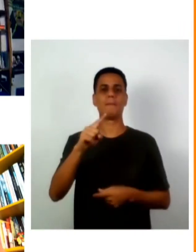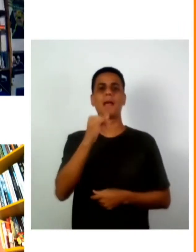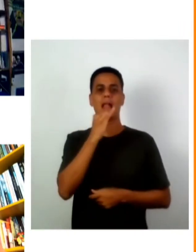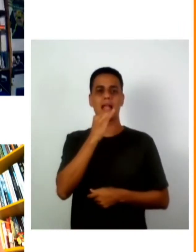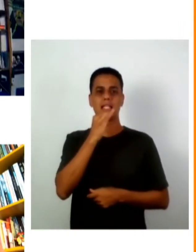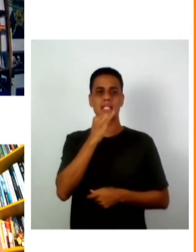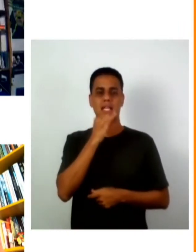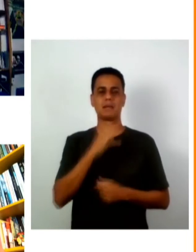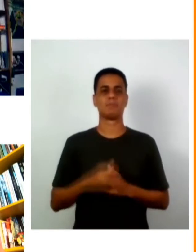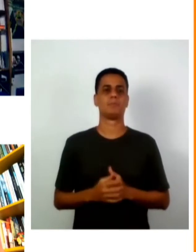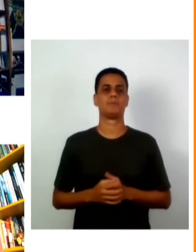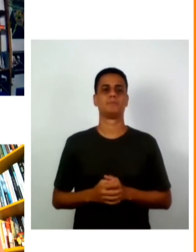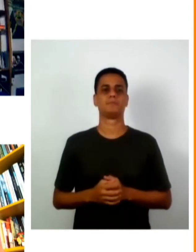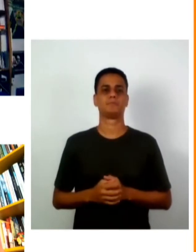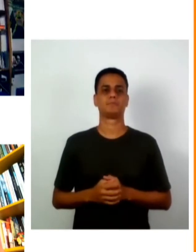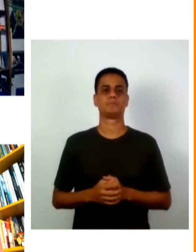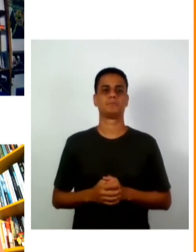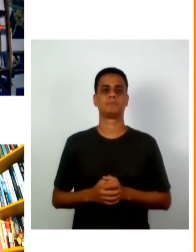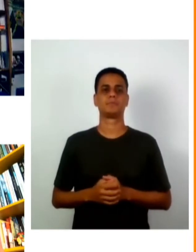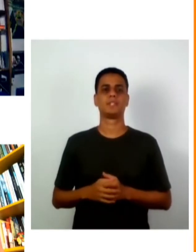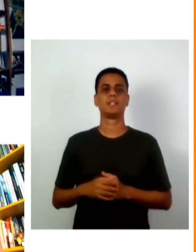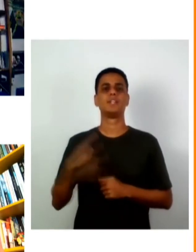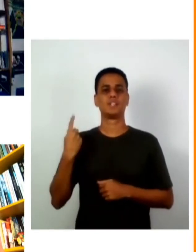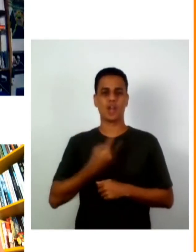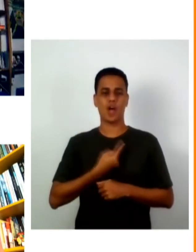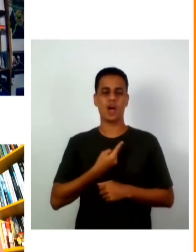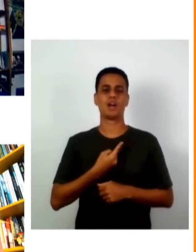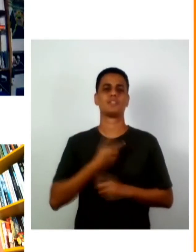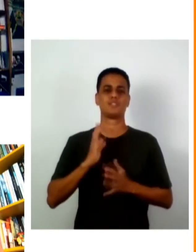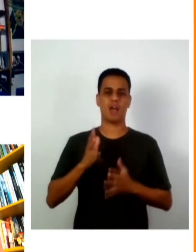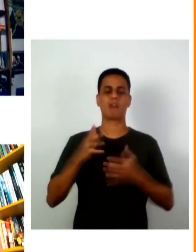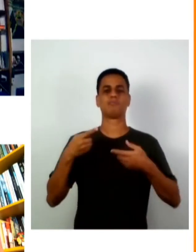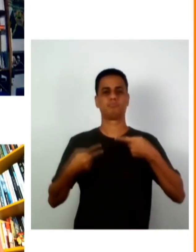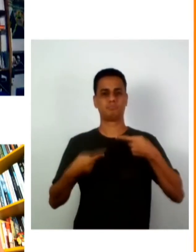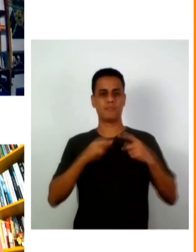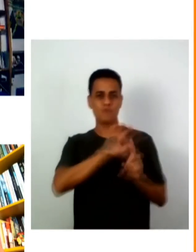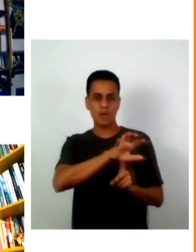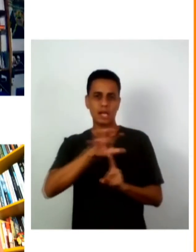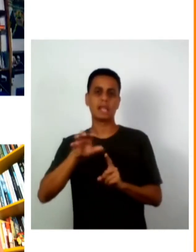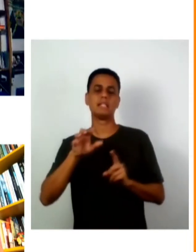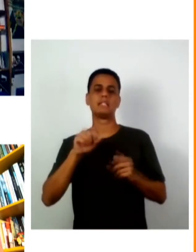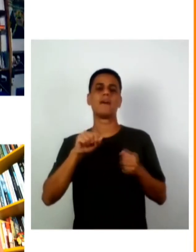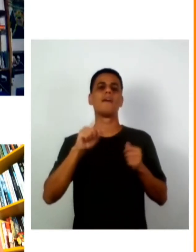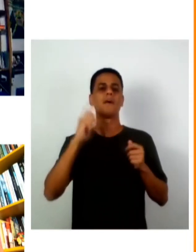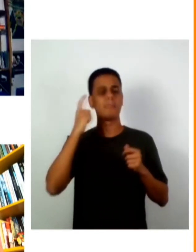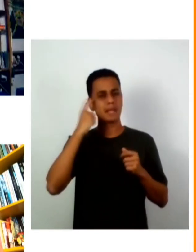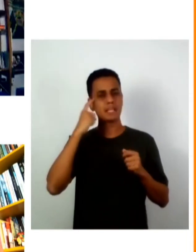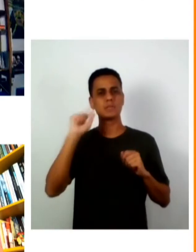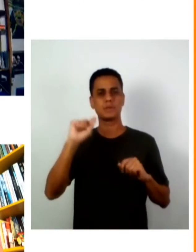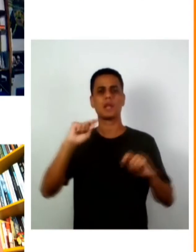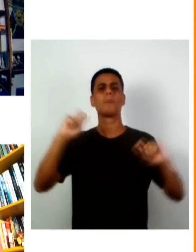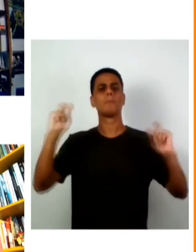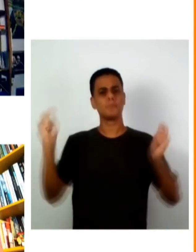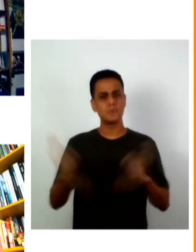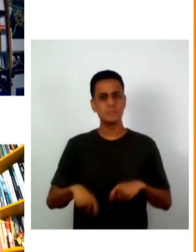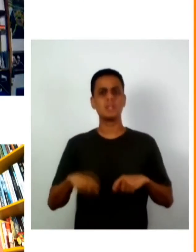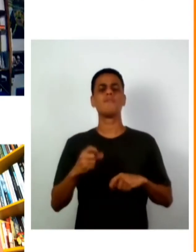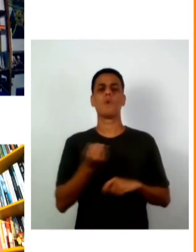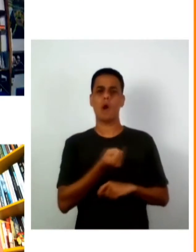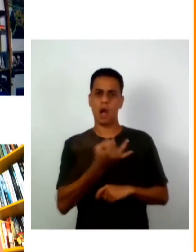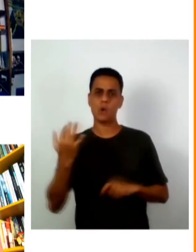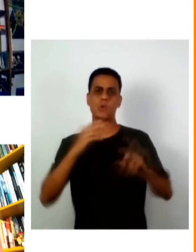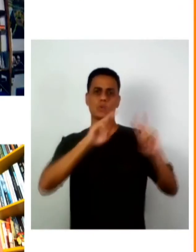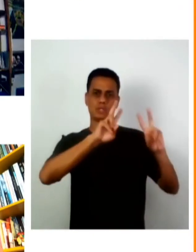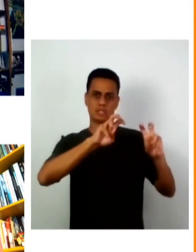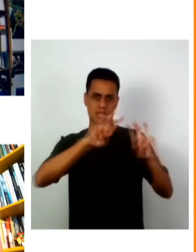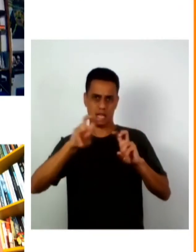dentro das ações que a gente vem fazendo só é possível emplacar alguns temas dentro da área